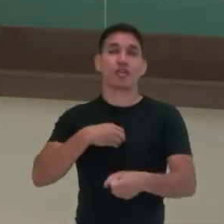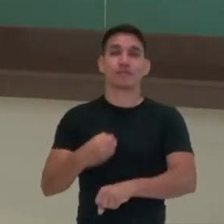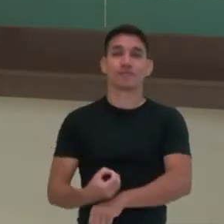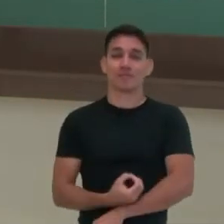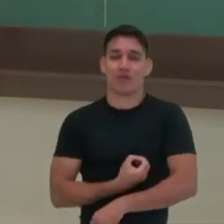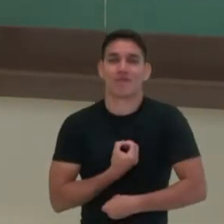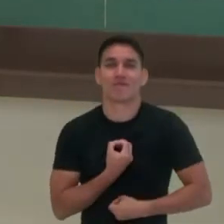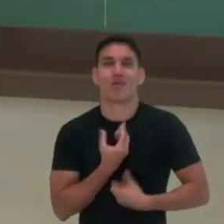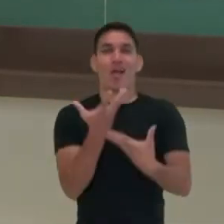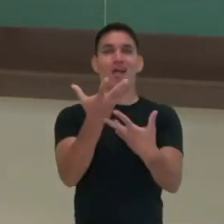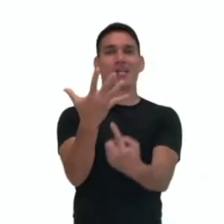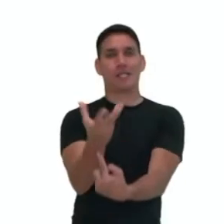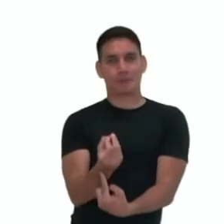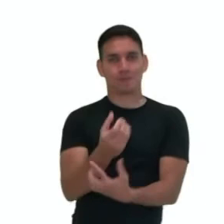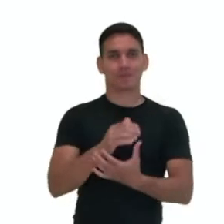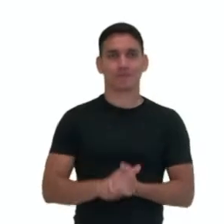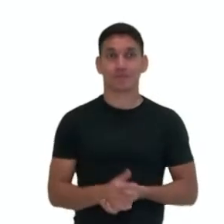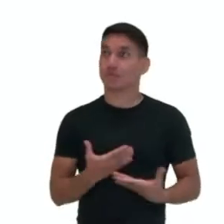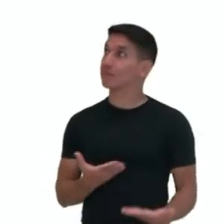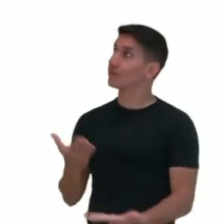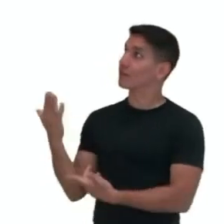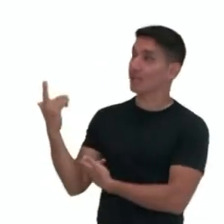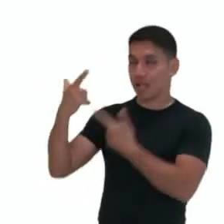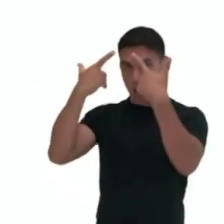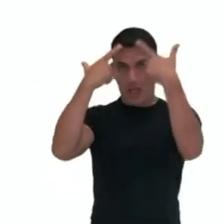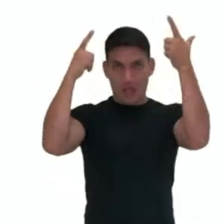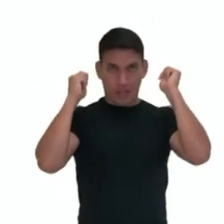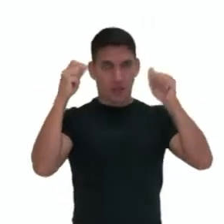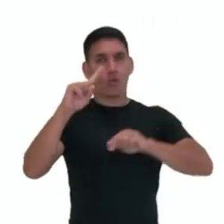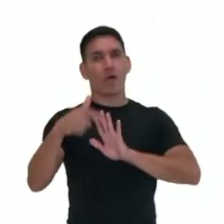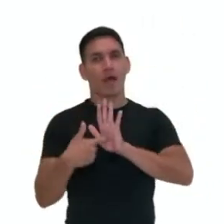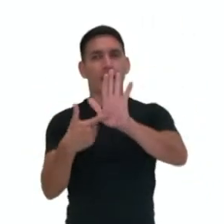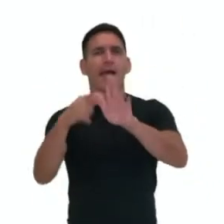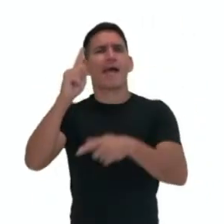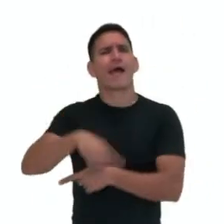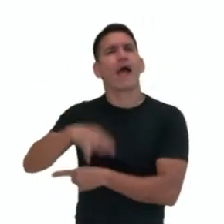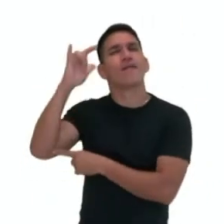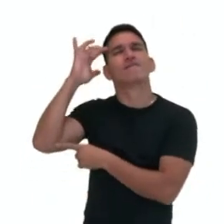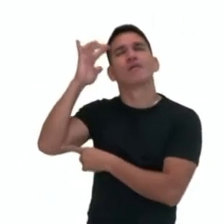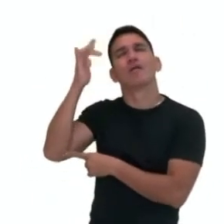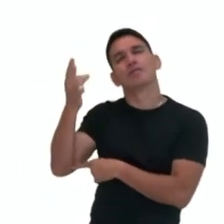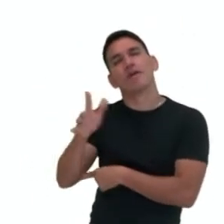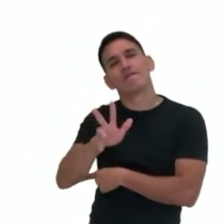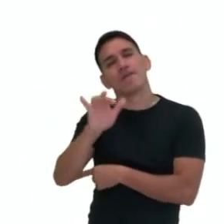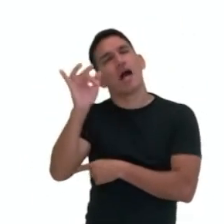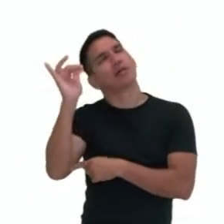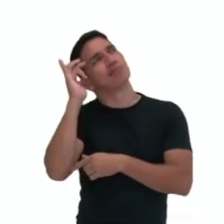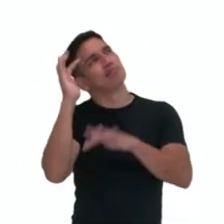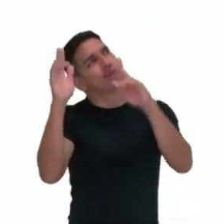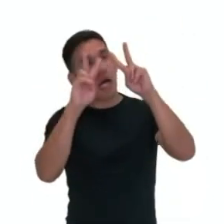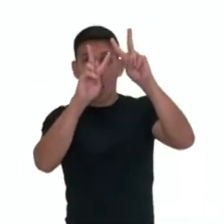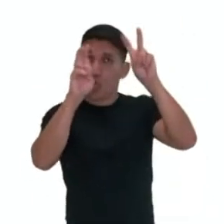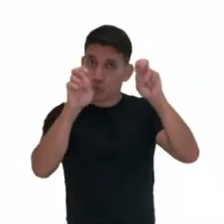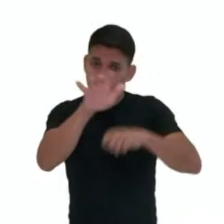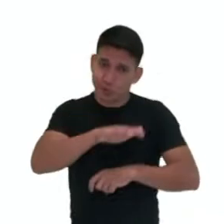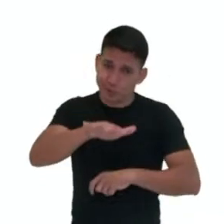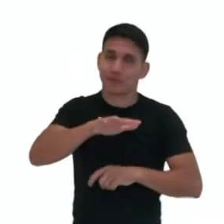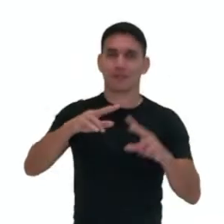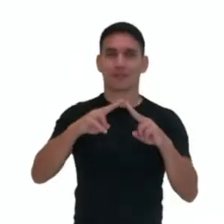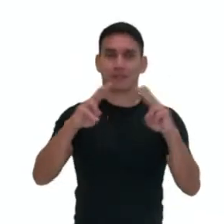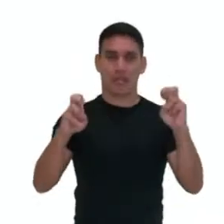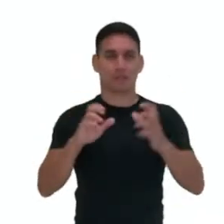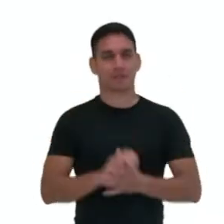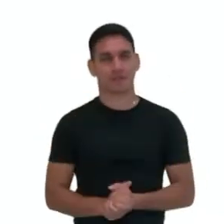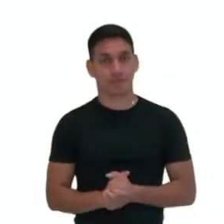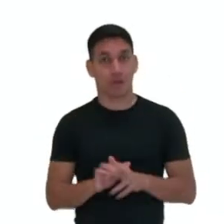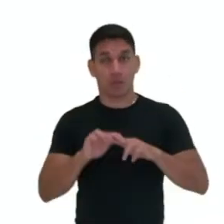artísticas. Alexander Balgarten é um filósofo que vai pensar sobre este tema. Então